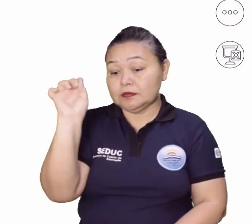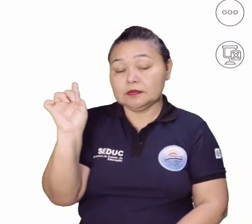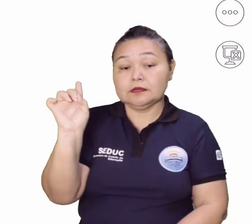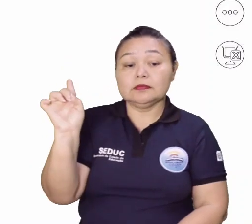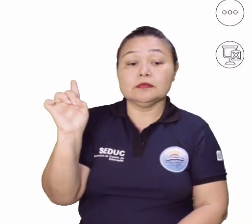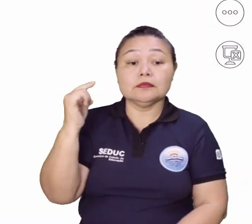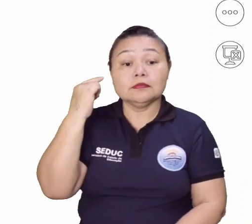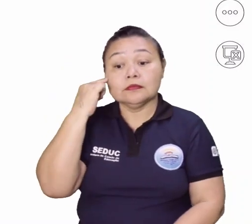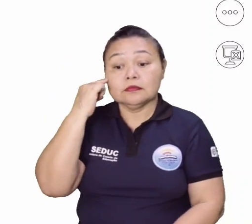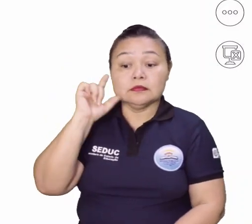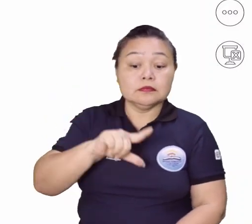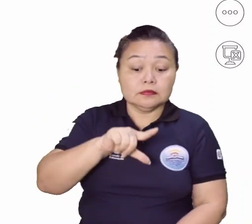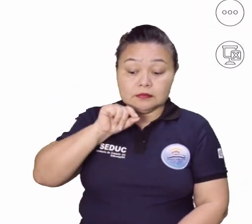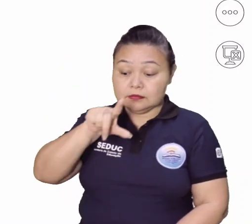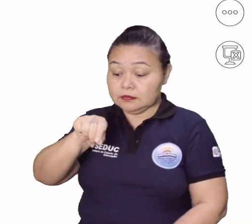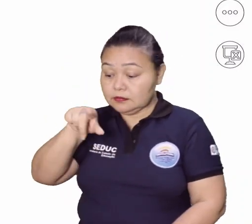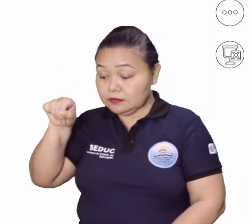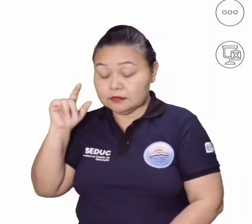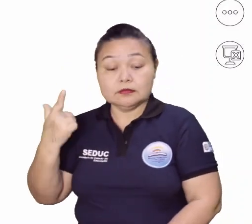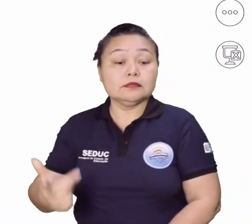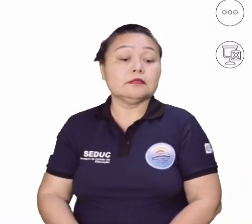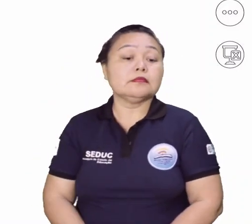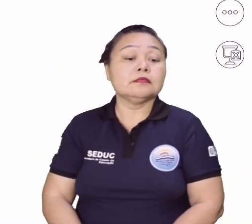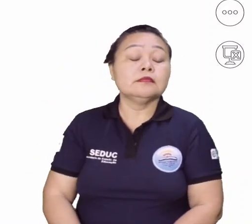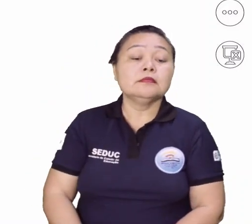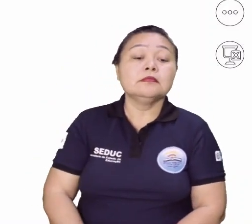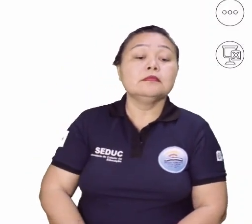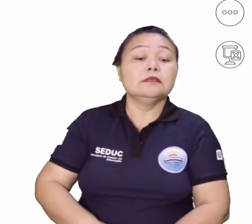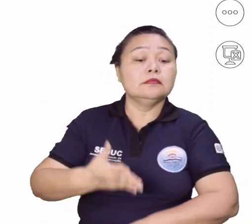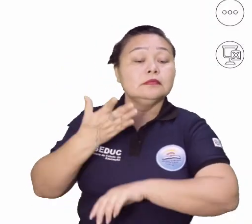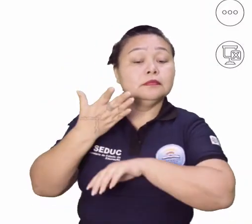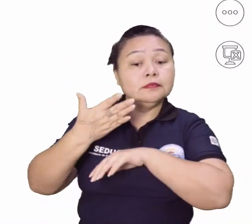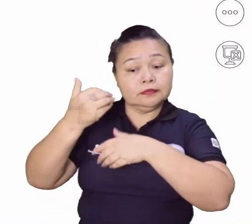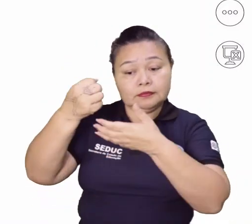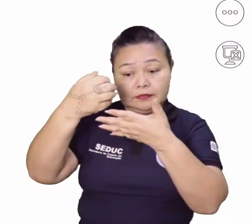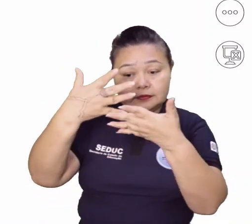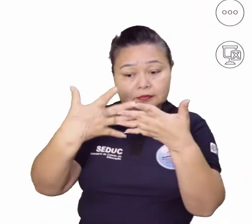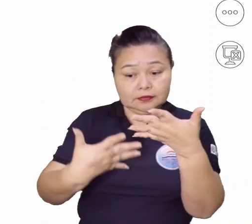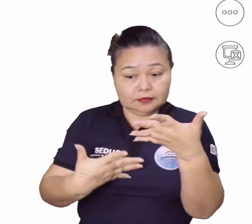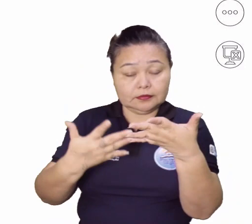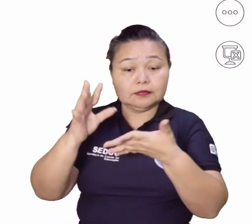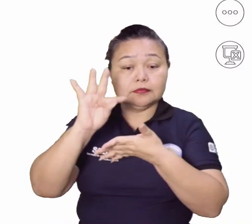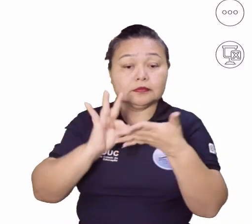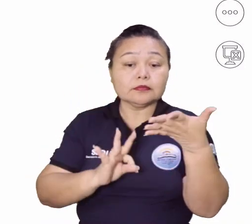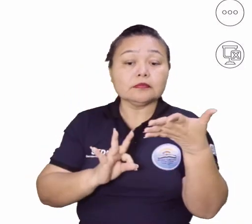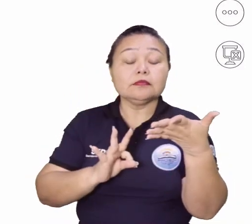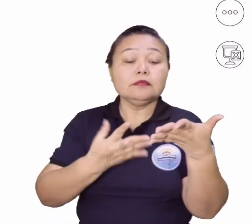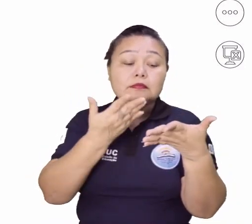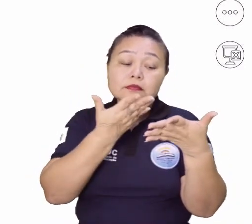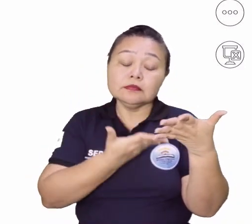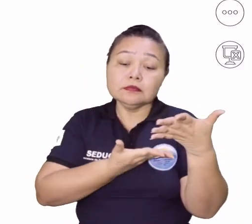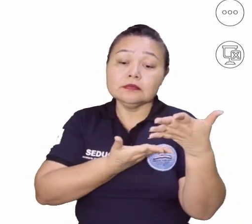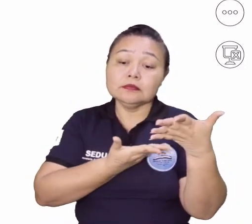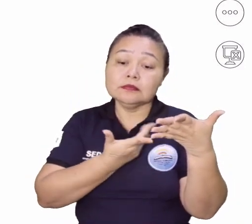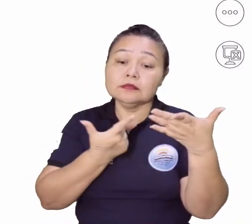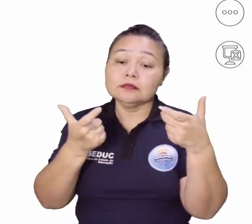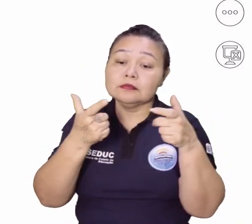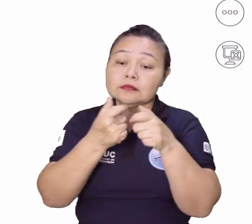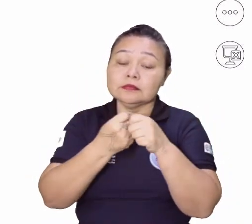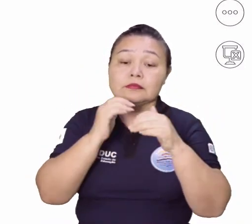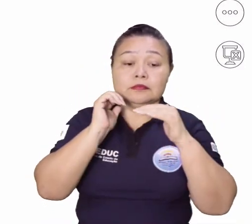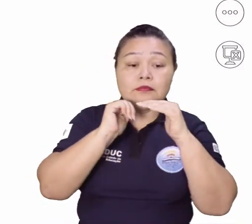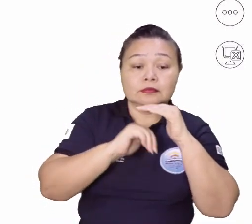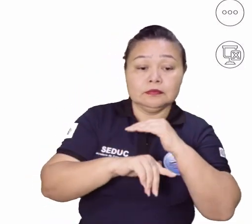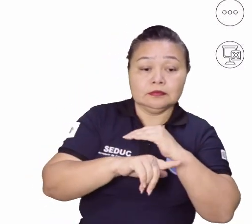fazer essas escolhas, né? A prática mencionada no texto de reduzir os